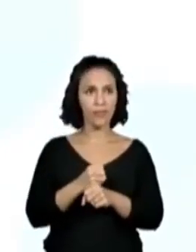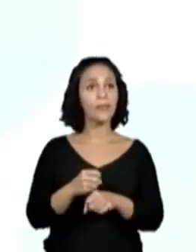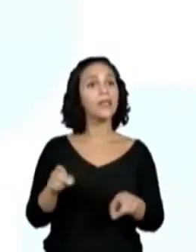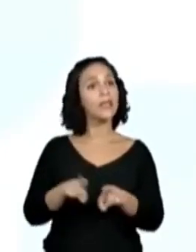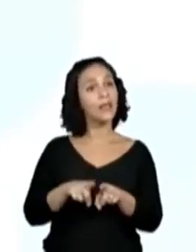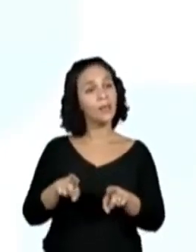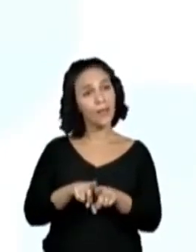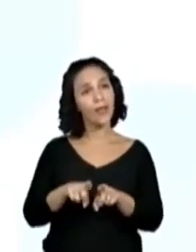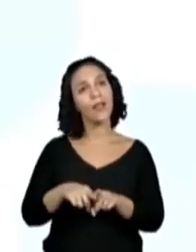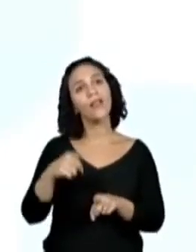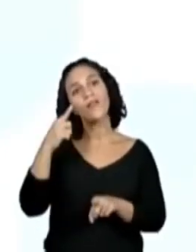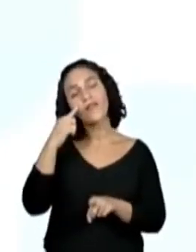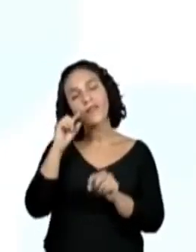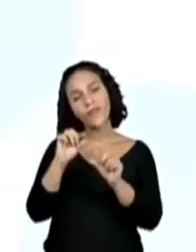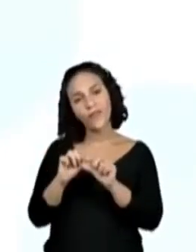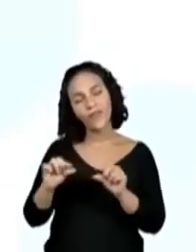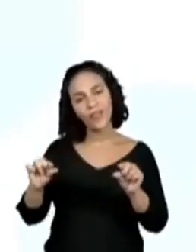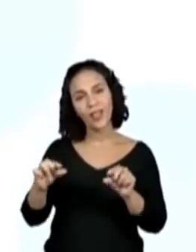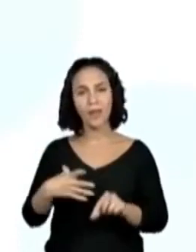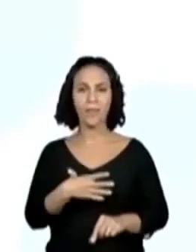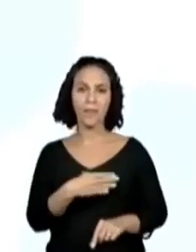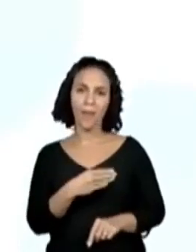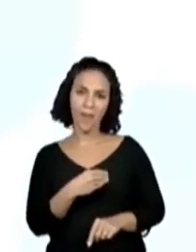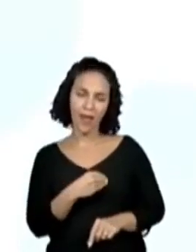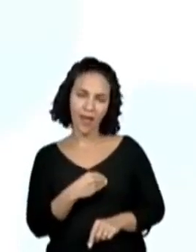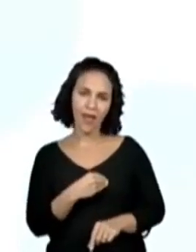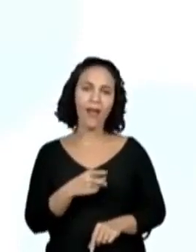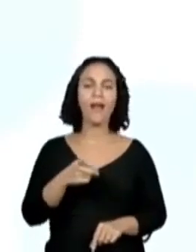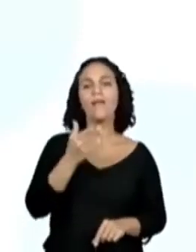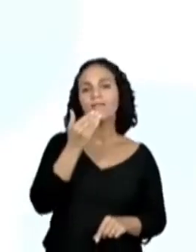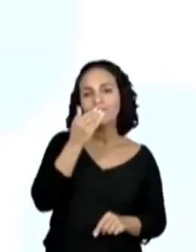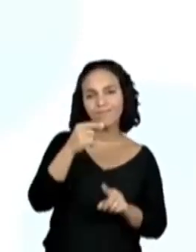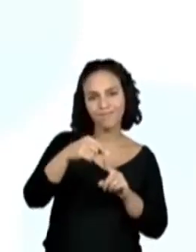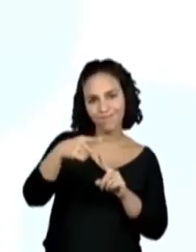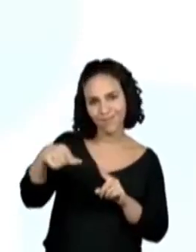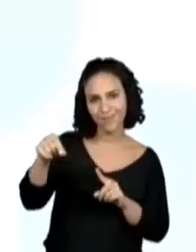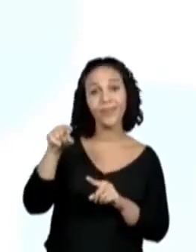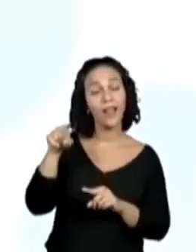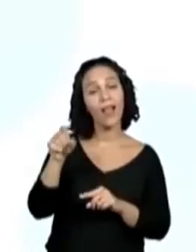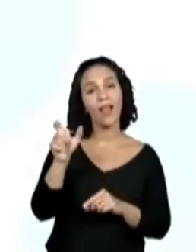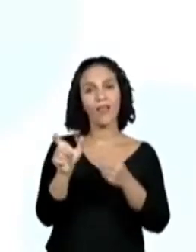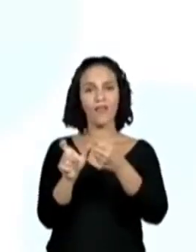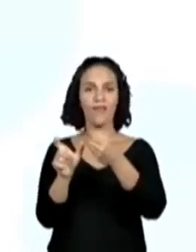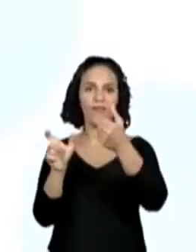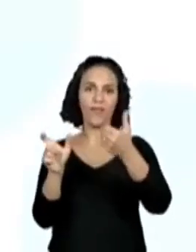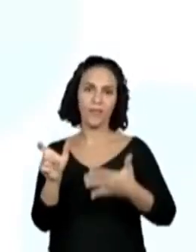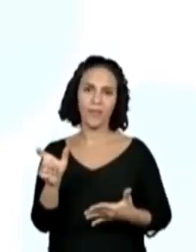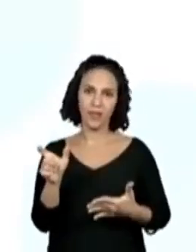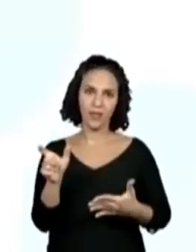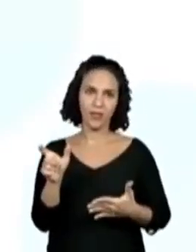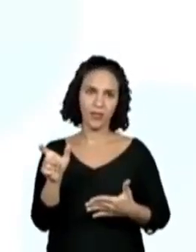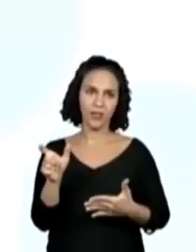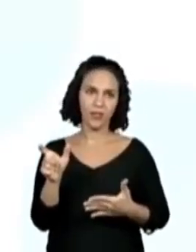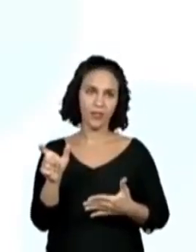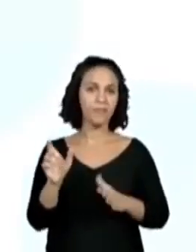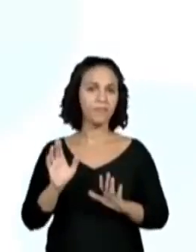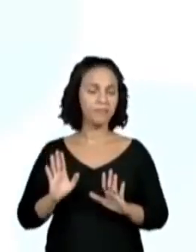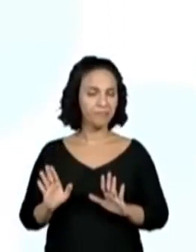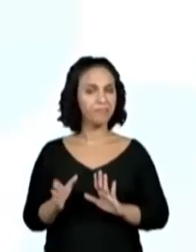mamíferos e herbívoros. Esse é o verbete. E com um ponto a mais.